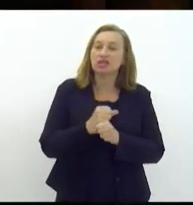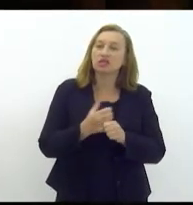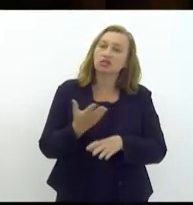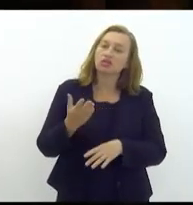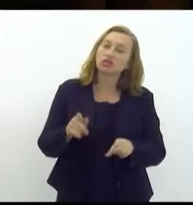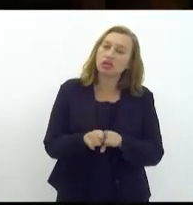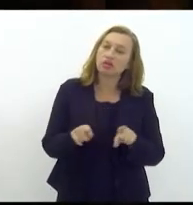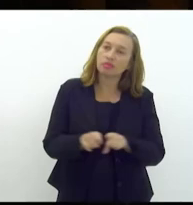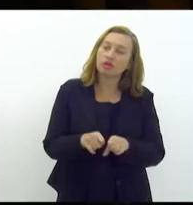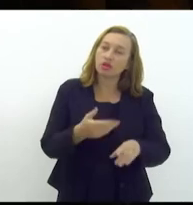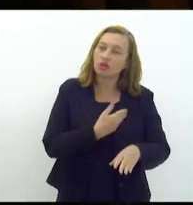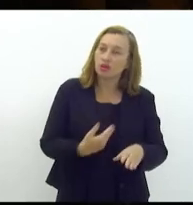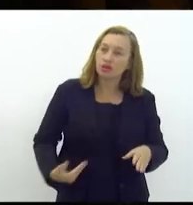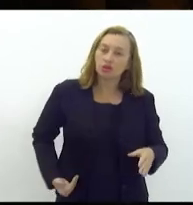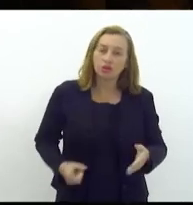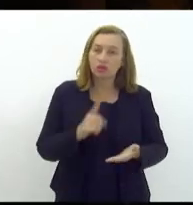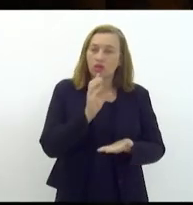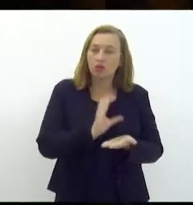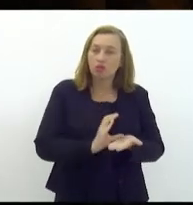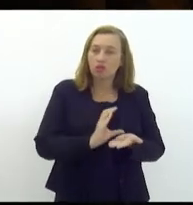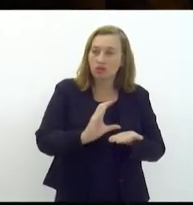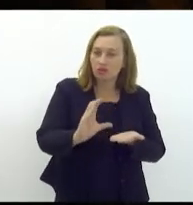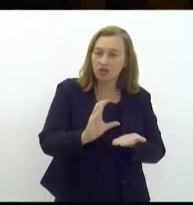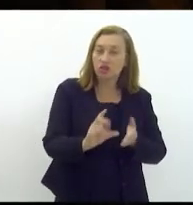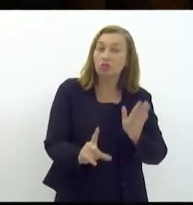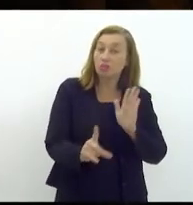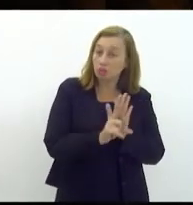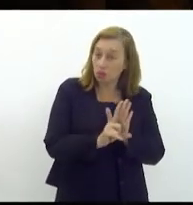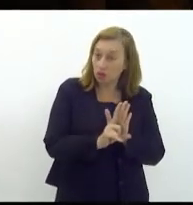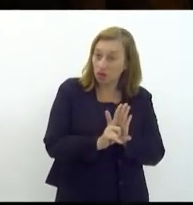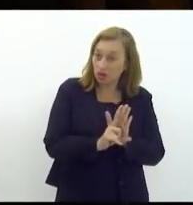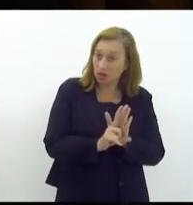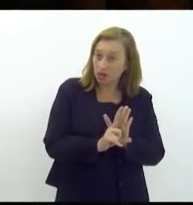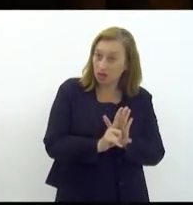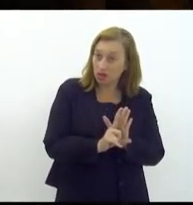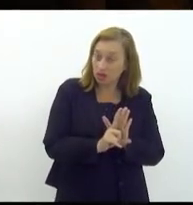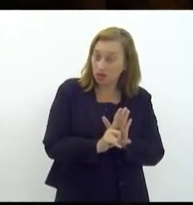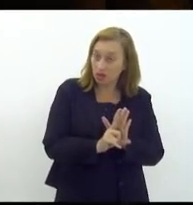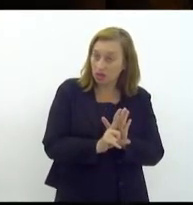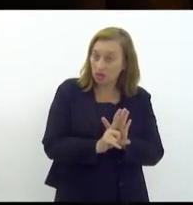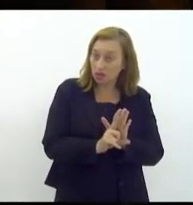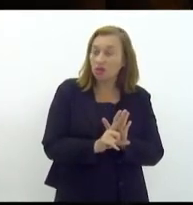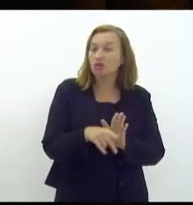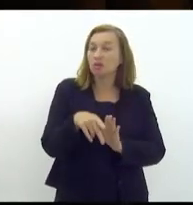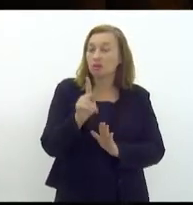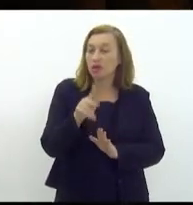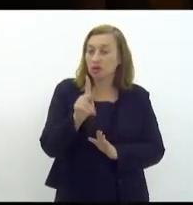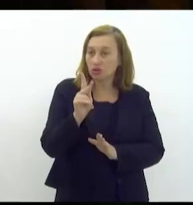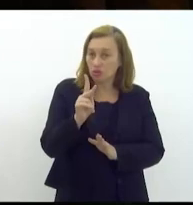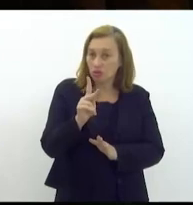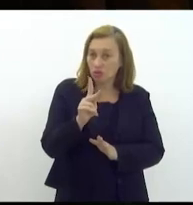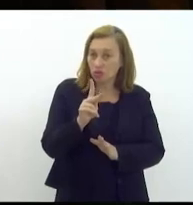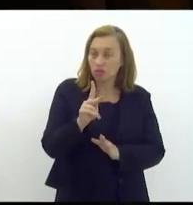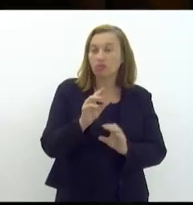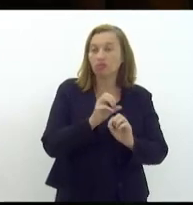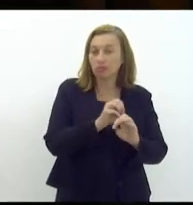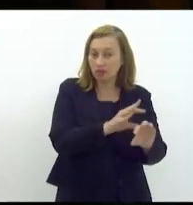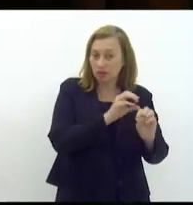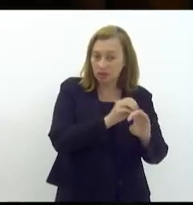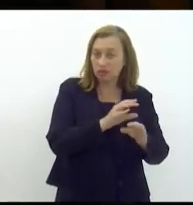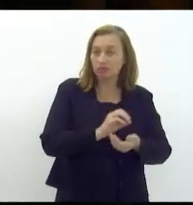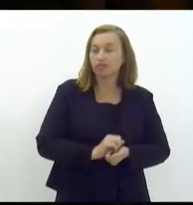que o governador não investe o que por lei deveria ser destinado de royalties de petróleo e participação para a educação